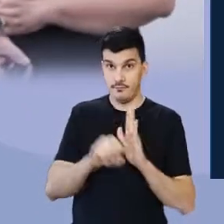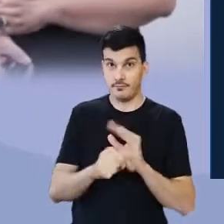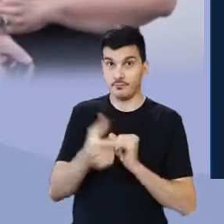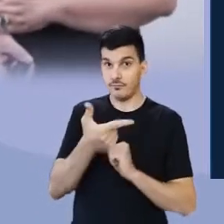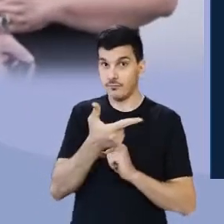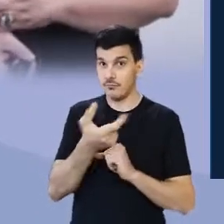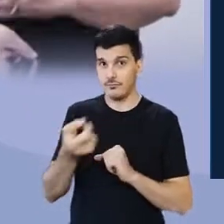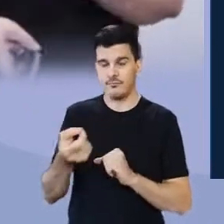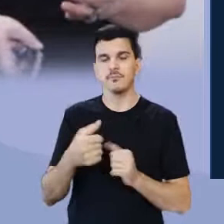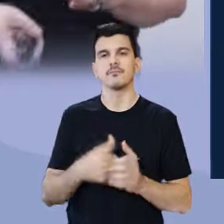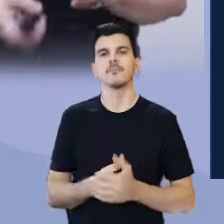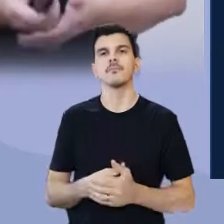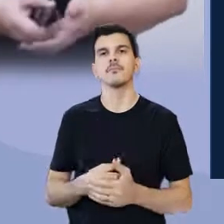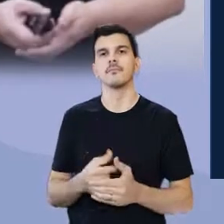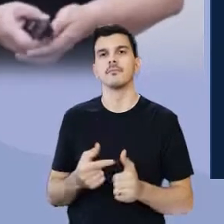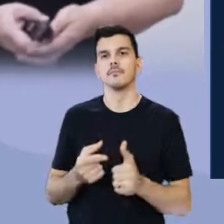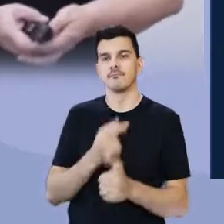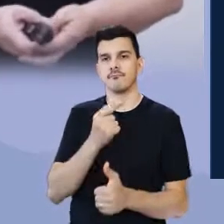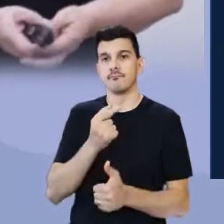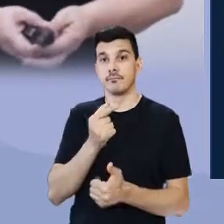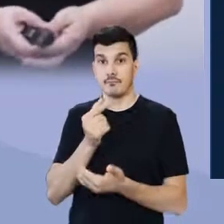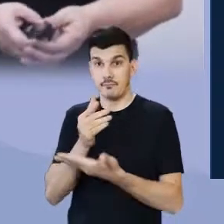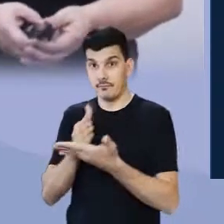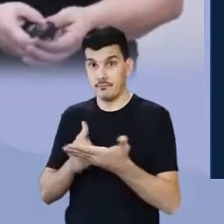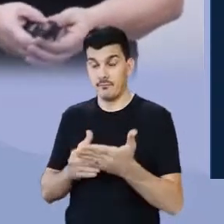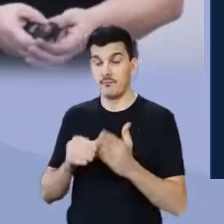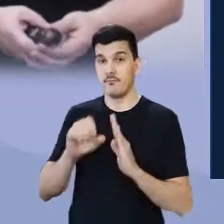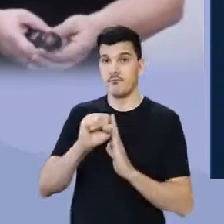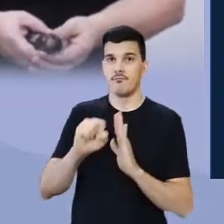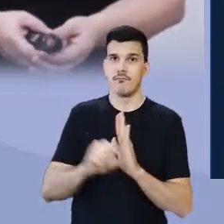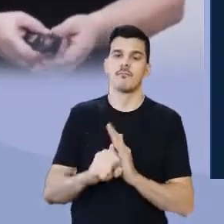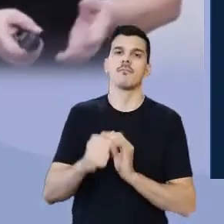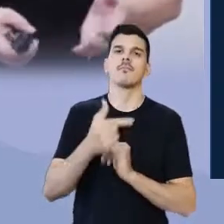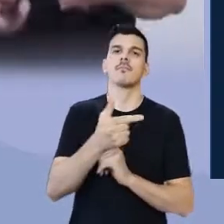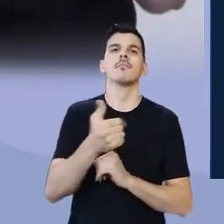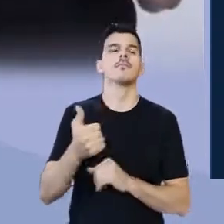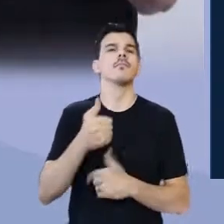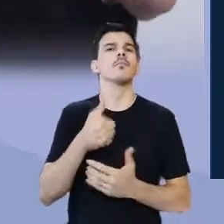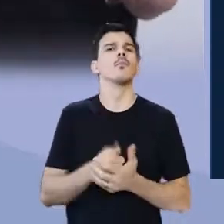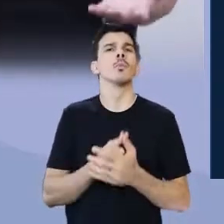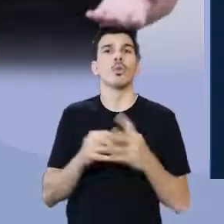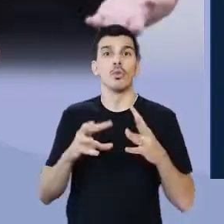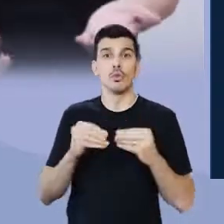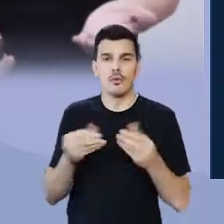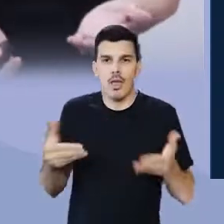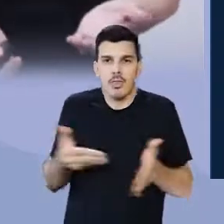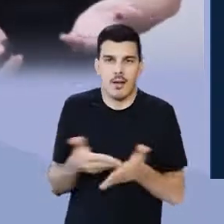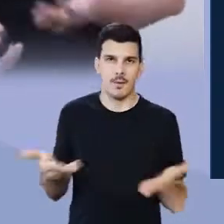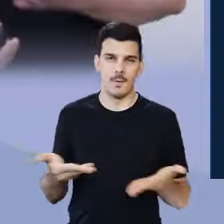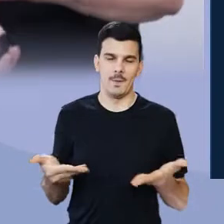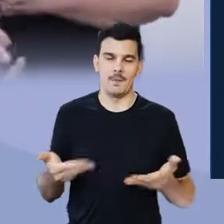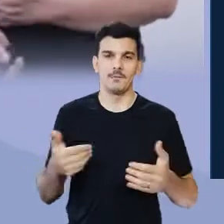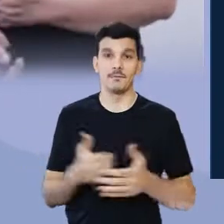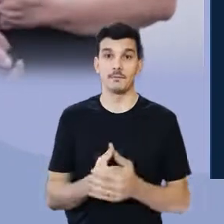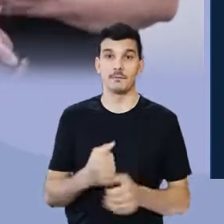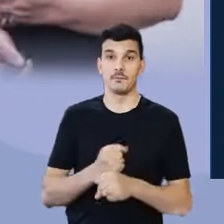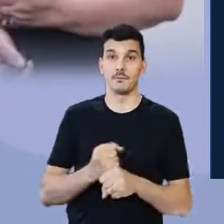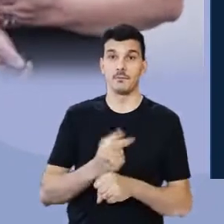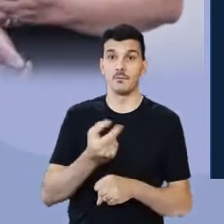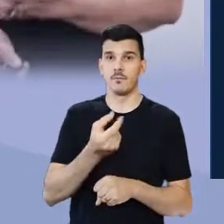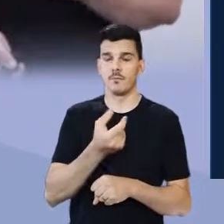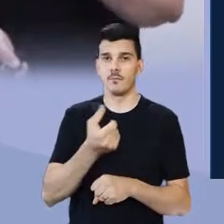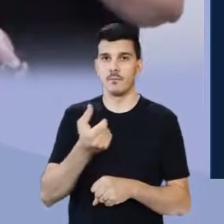XX e a primeira metade do século XXI. Aquilo que vivenciamos até o momento, 2020,